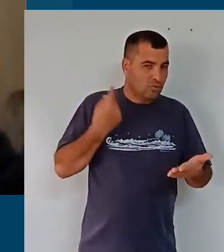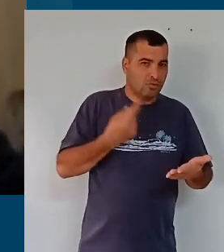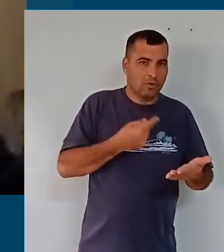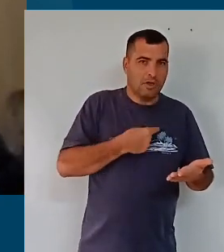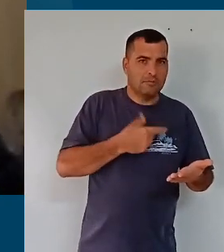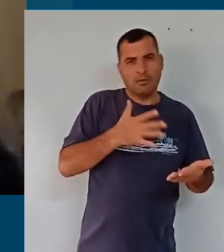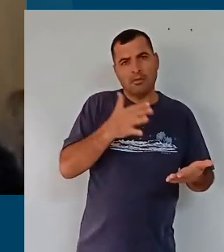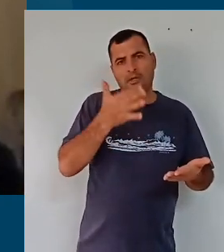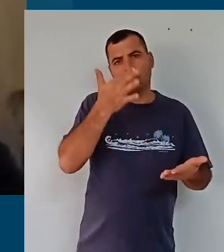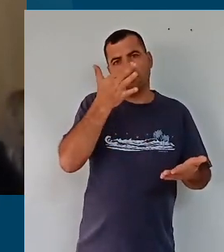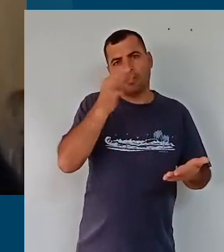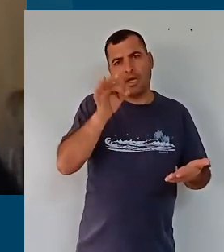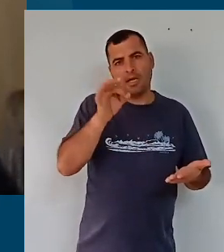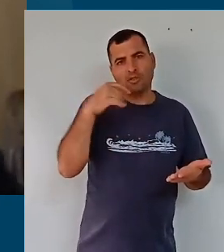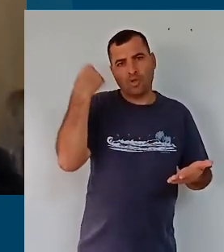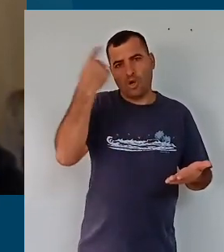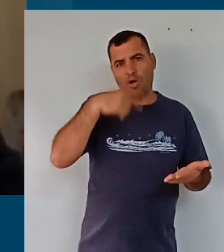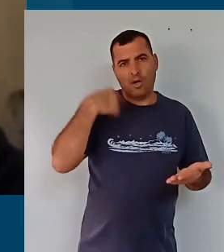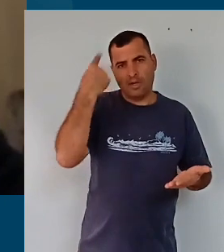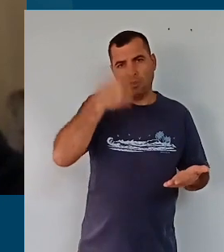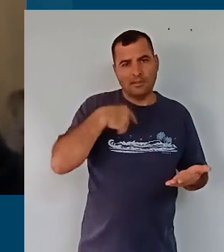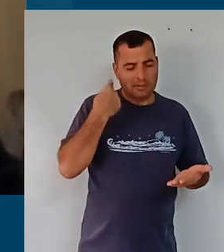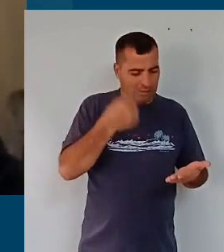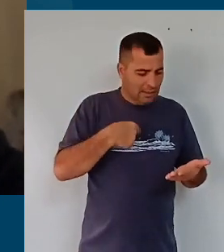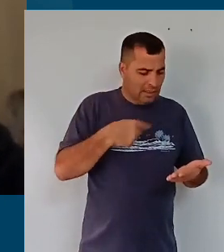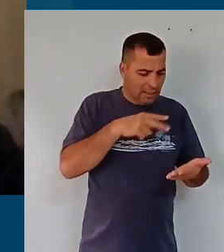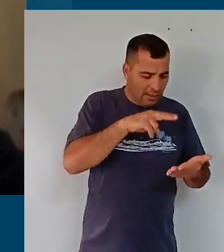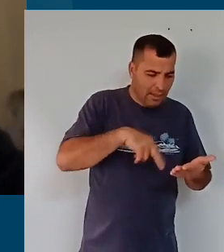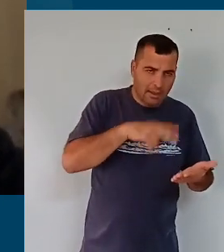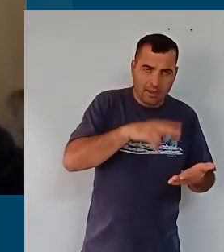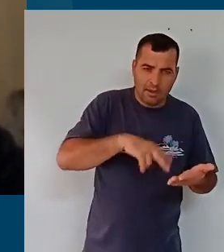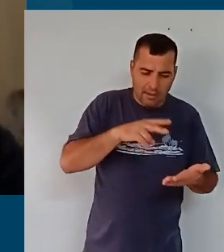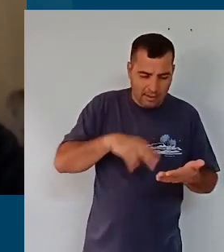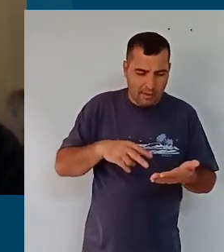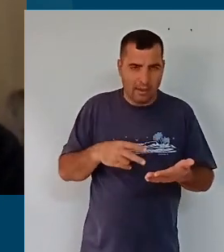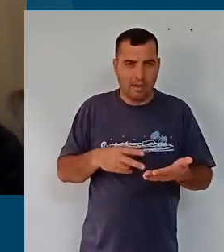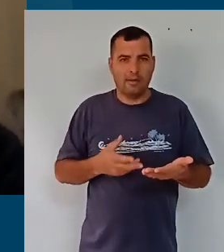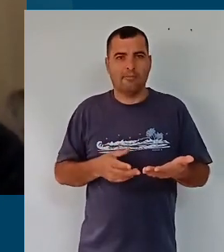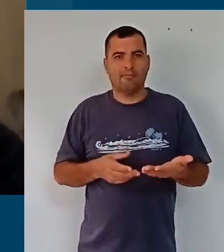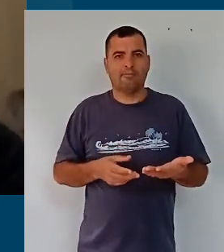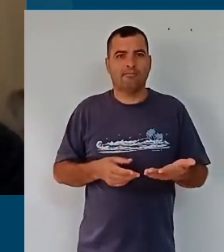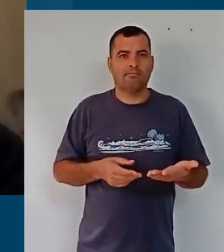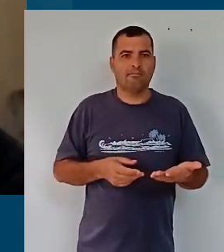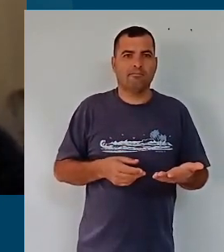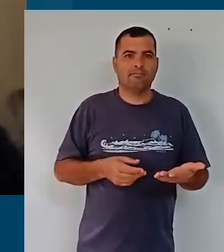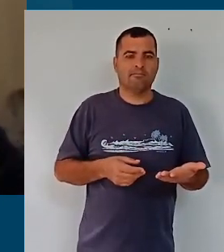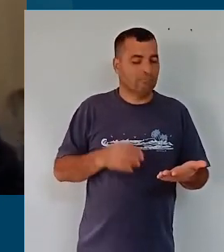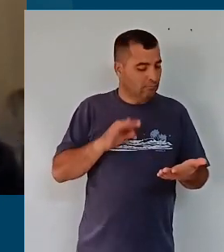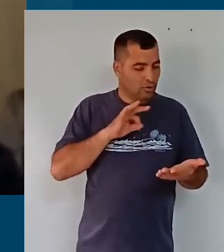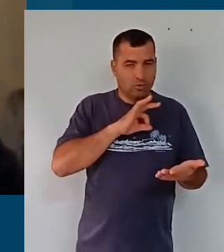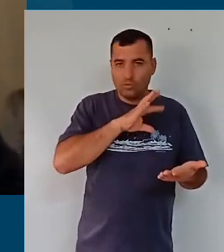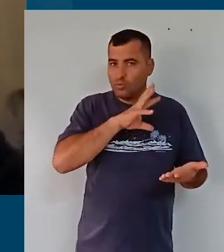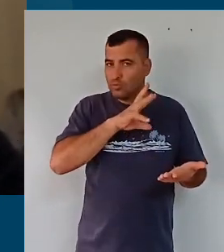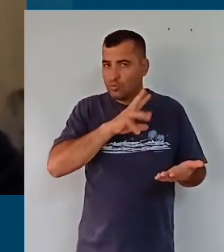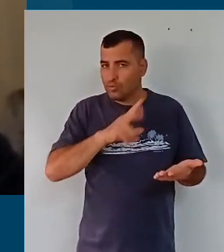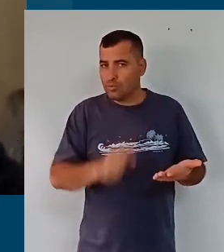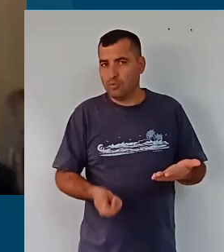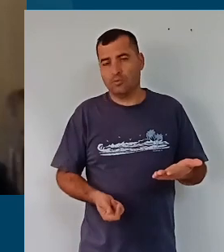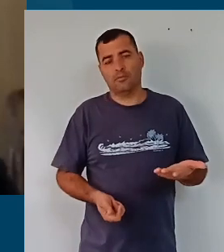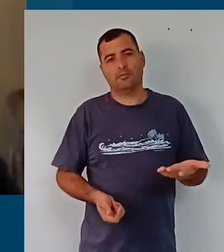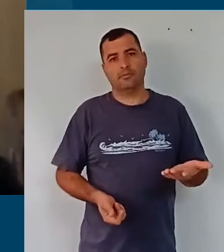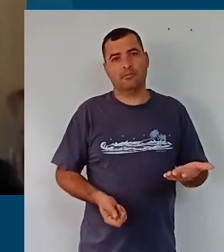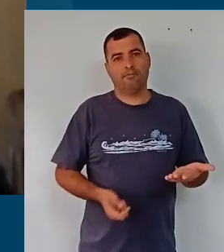basicamente dez horas na sexta-feira fazendo uma leitura total do documento.